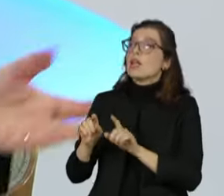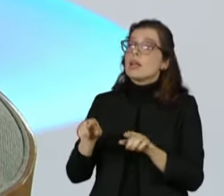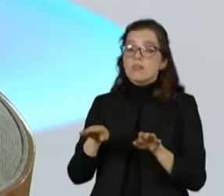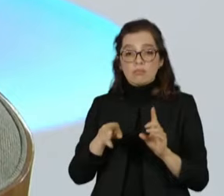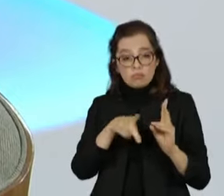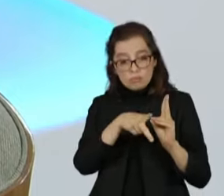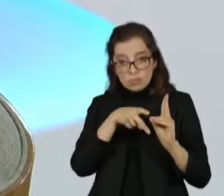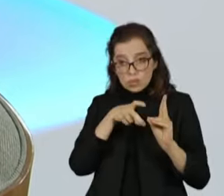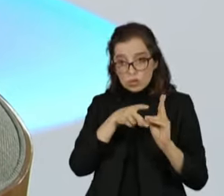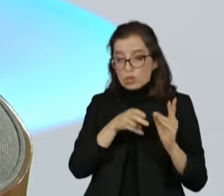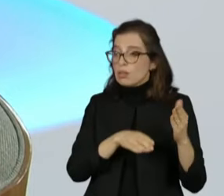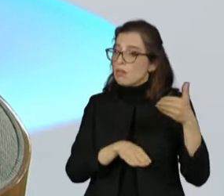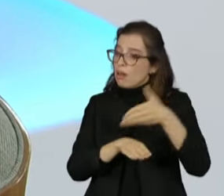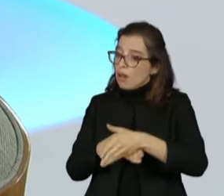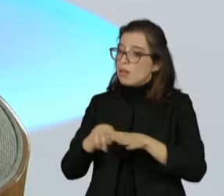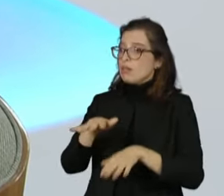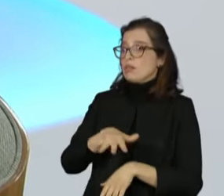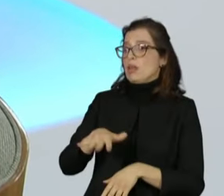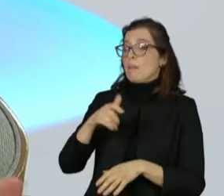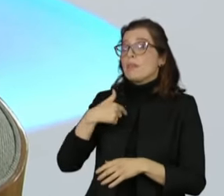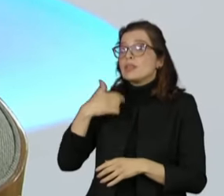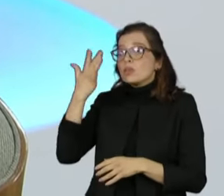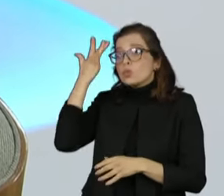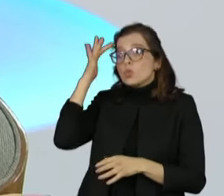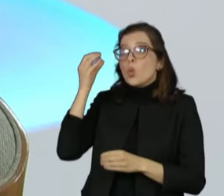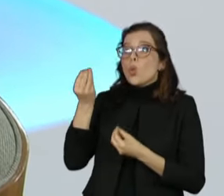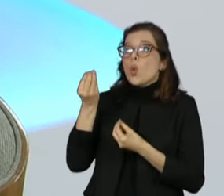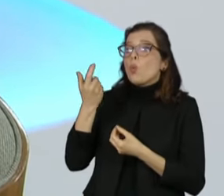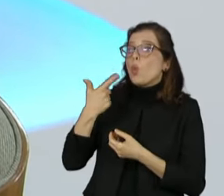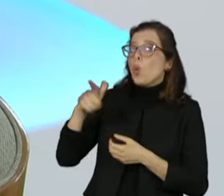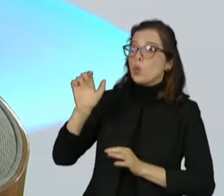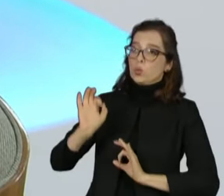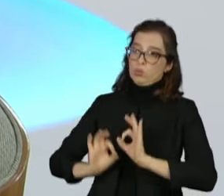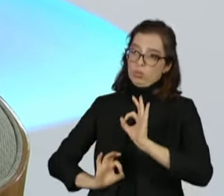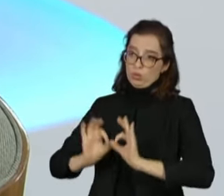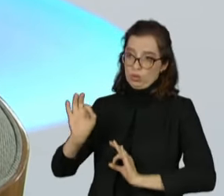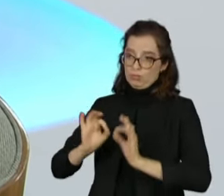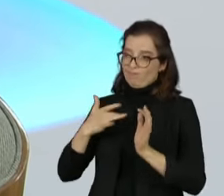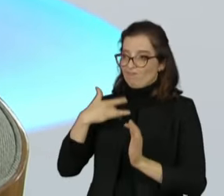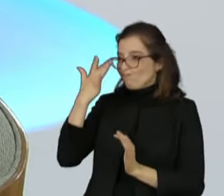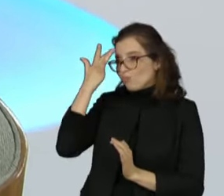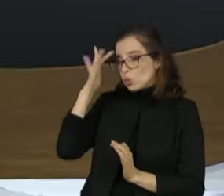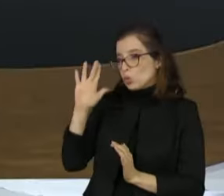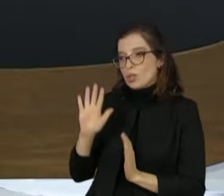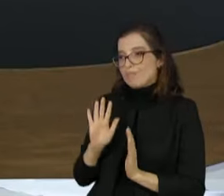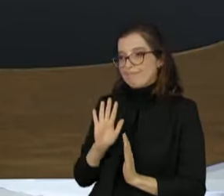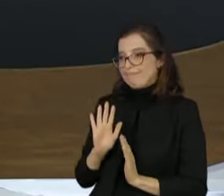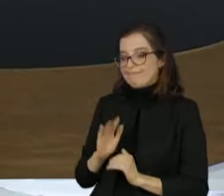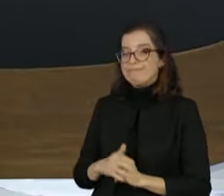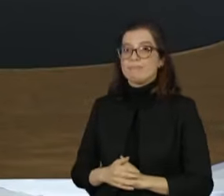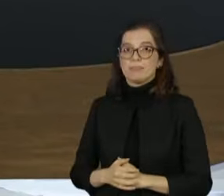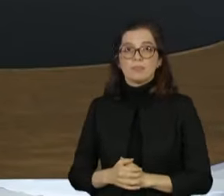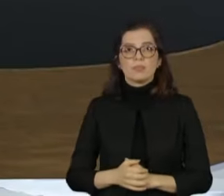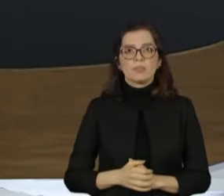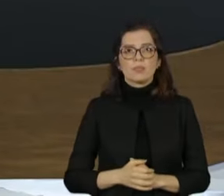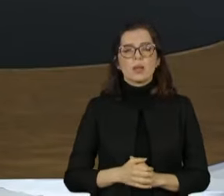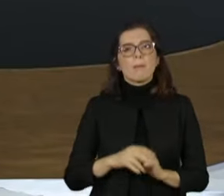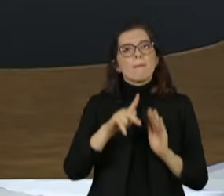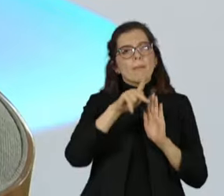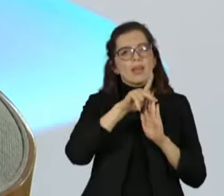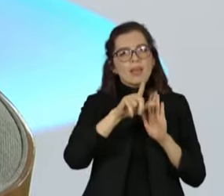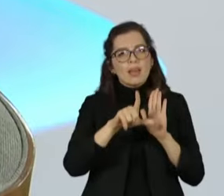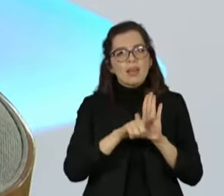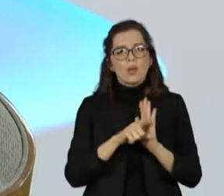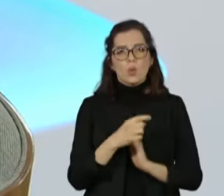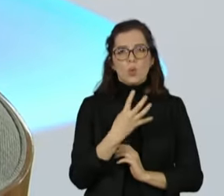qual outro projeto que tem na Câmara, Vera. Você me desculpa, assim, a ignorância. É 490 sobre Se você